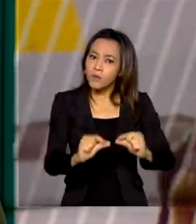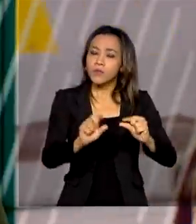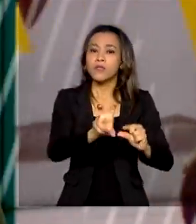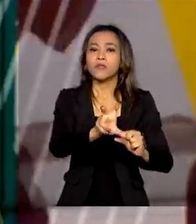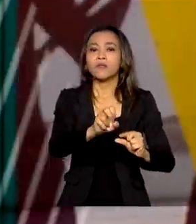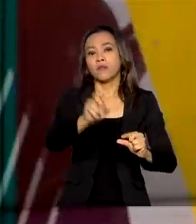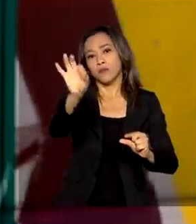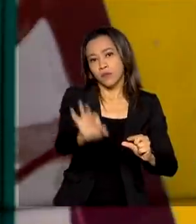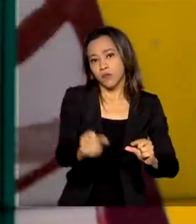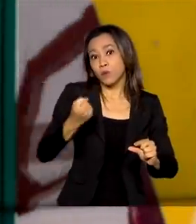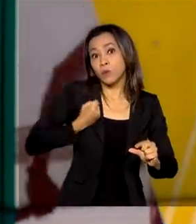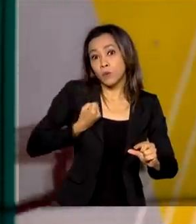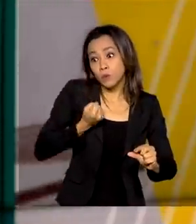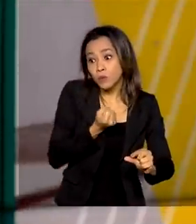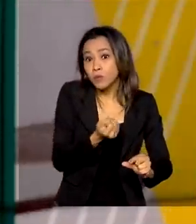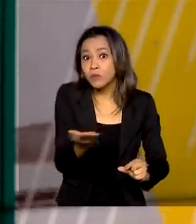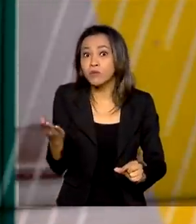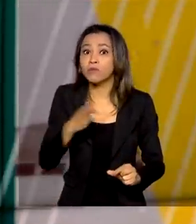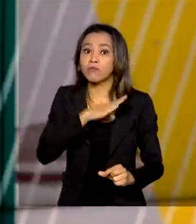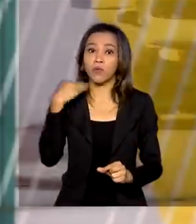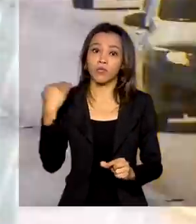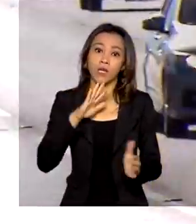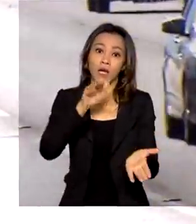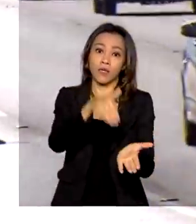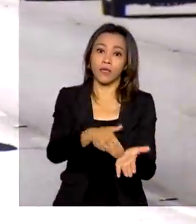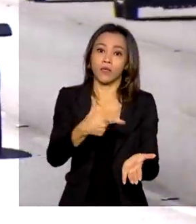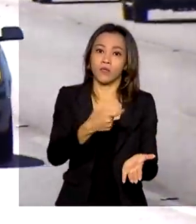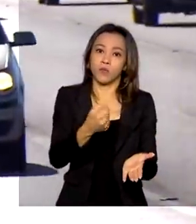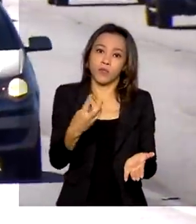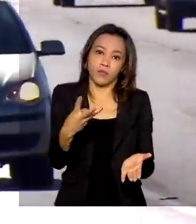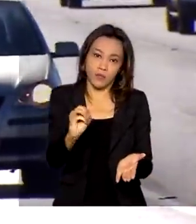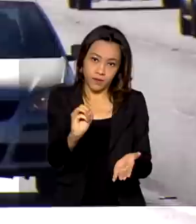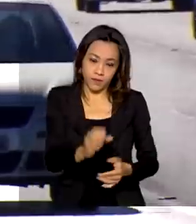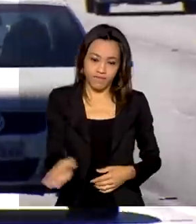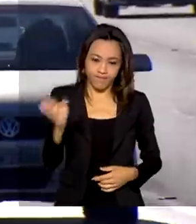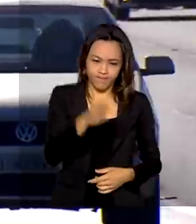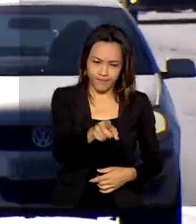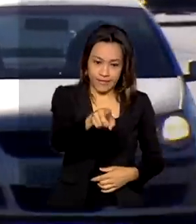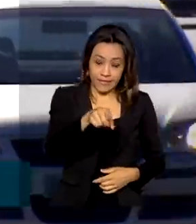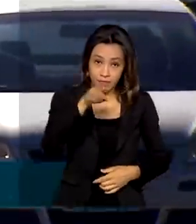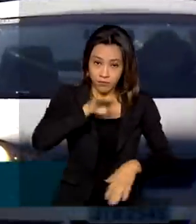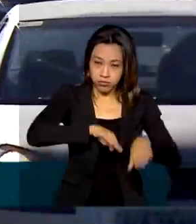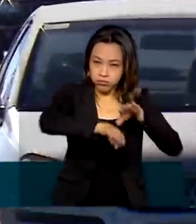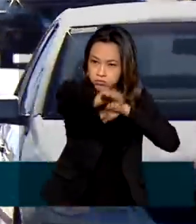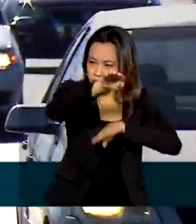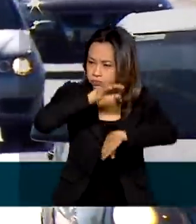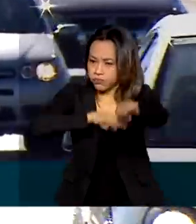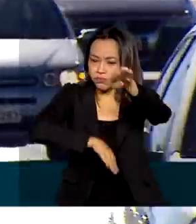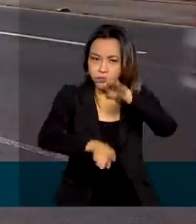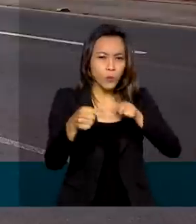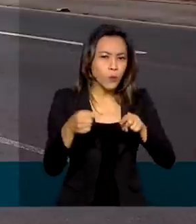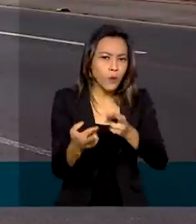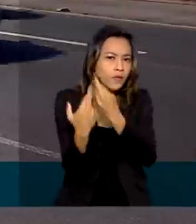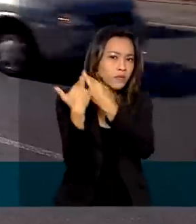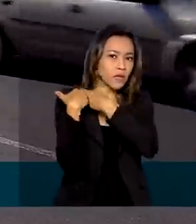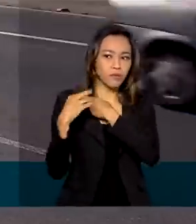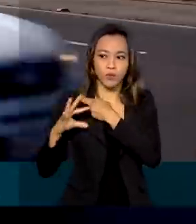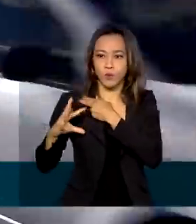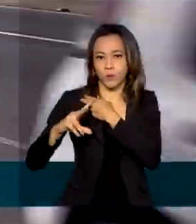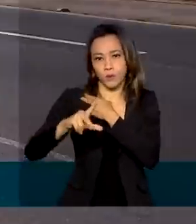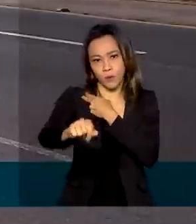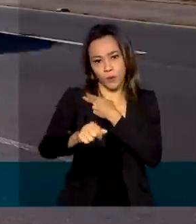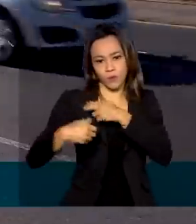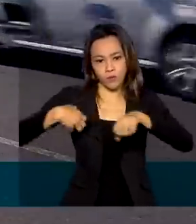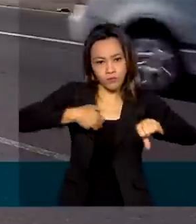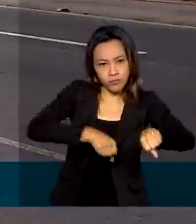o número de mortes até 2030. Trânsito. Uma responsabilidade que é de todos. Motoristas,